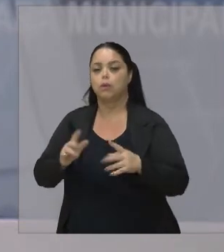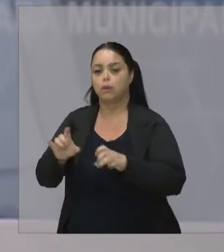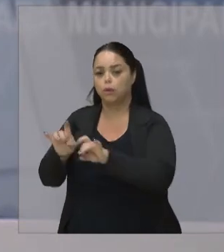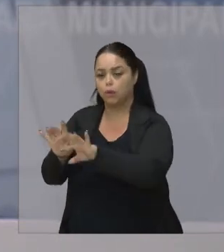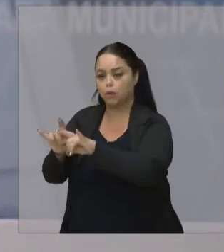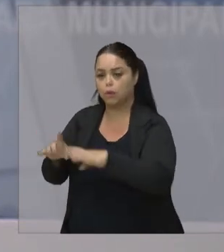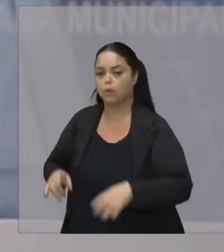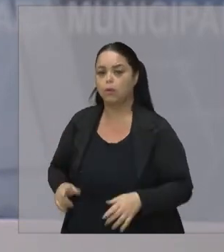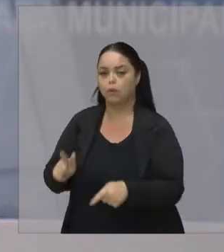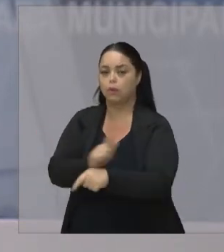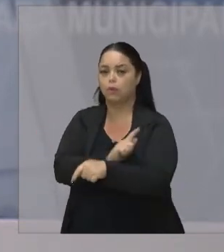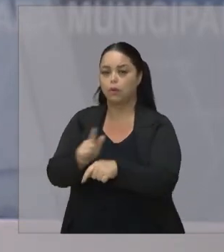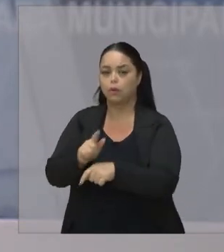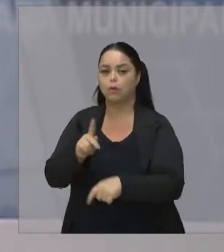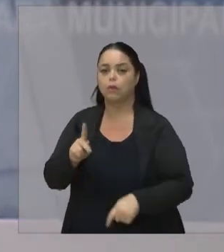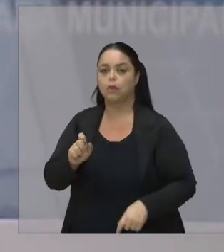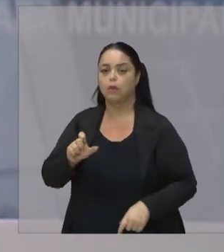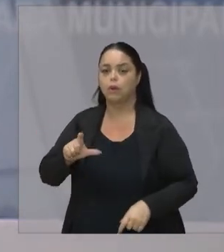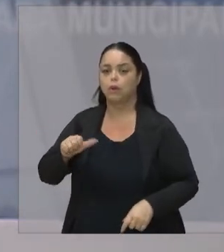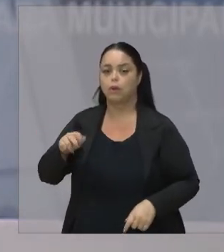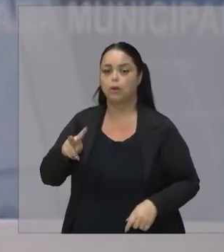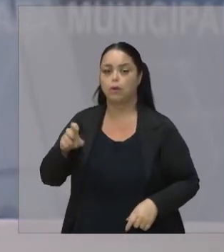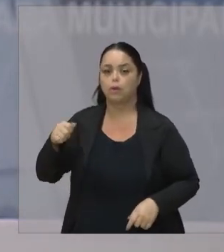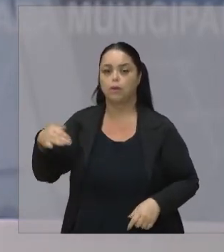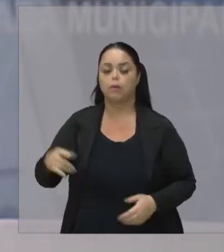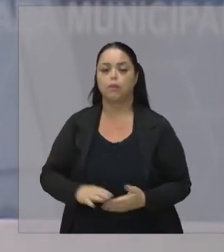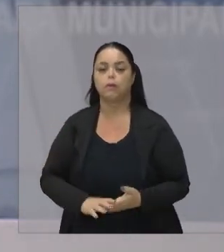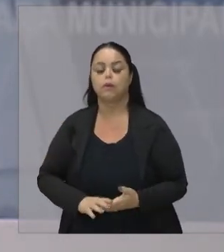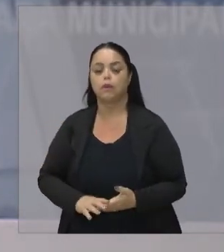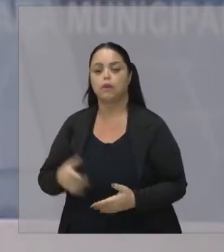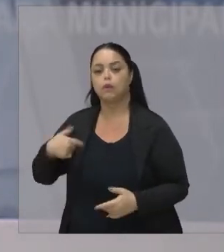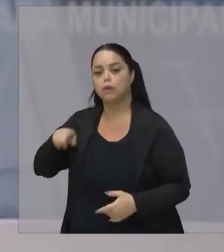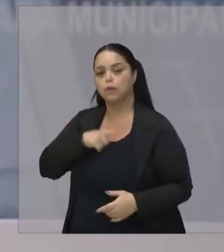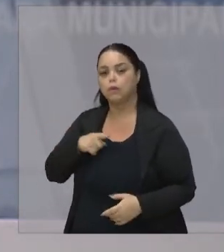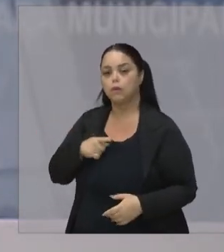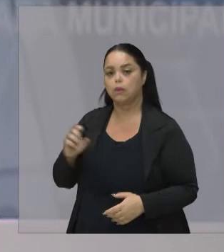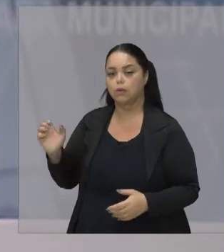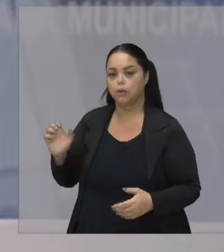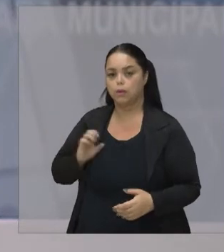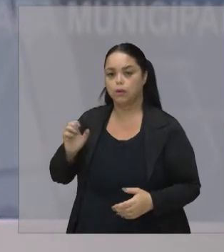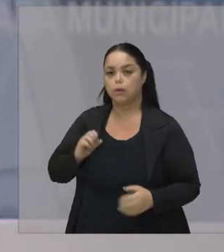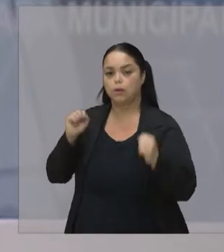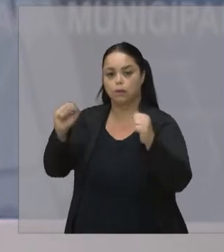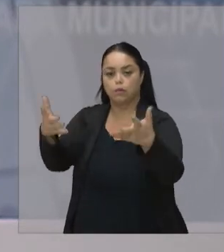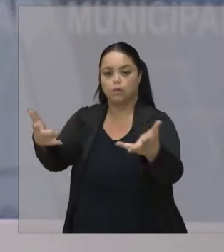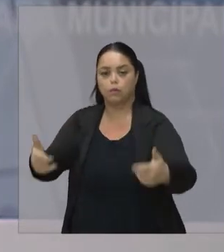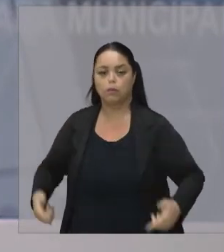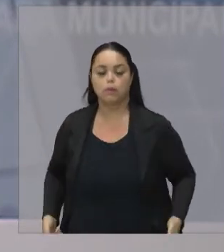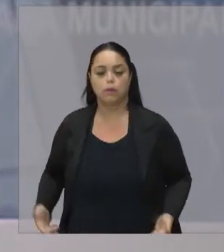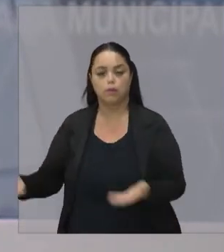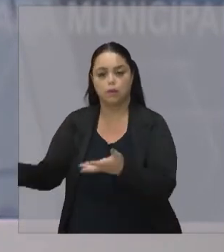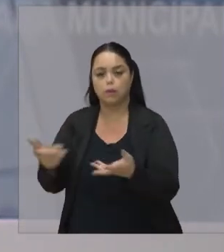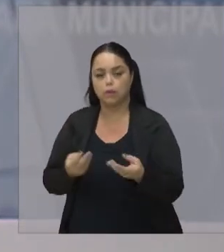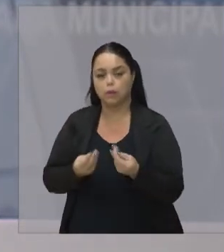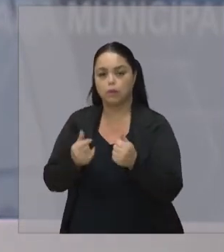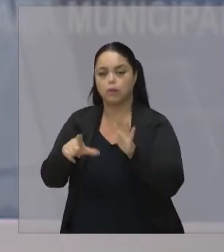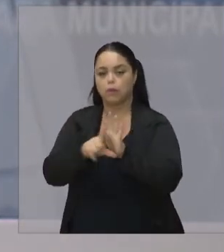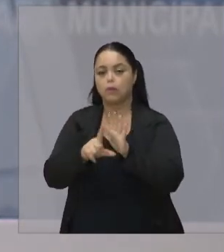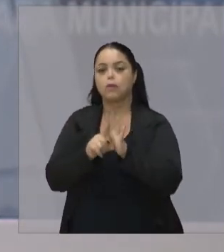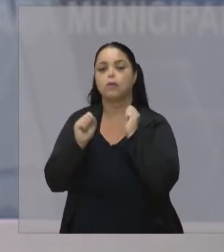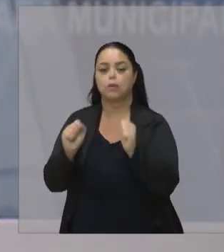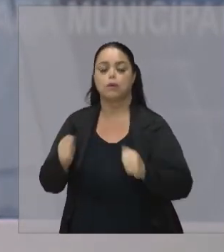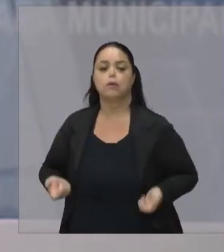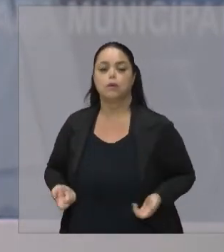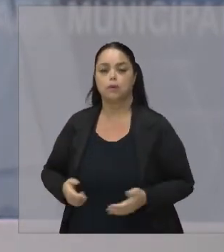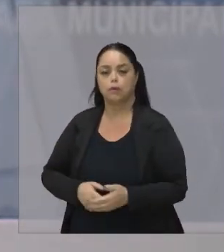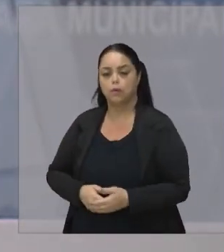A gestão aí do Kelvin Do Juliano Nós somos ricos Em poder ter Leis que proporcionam